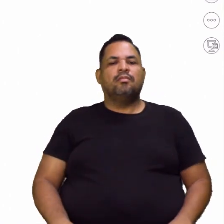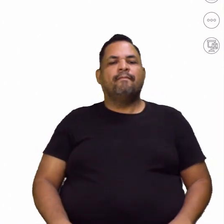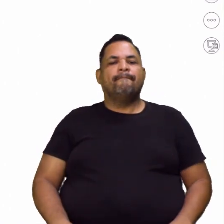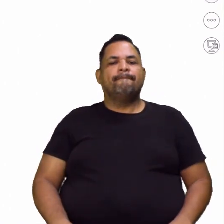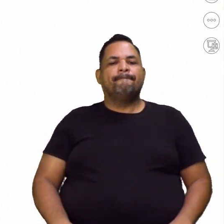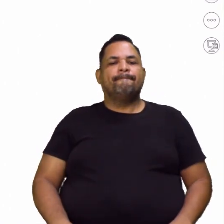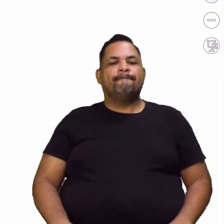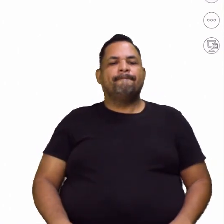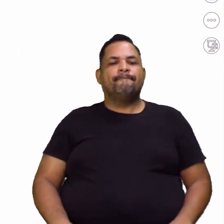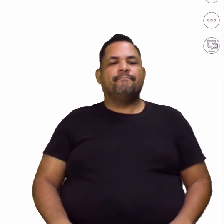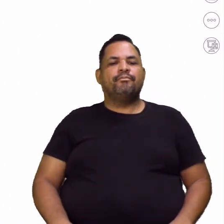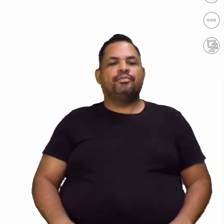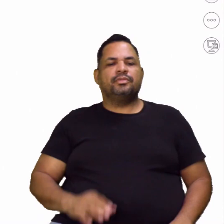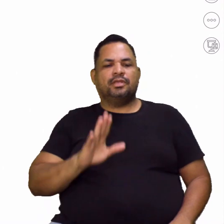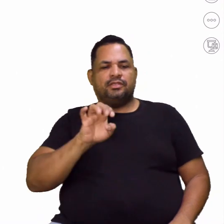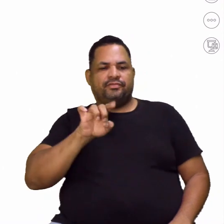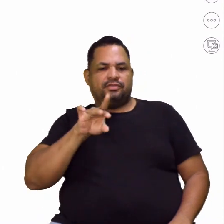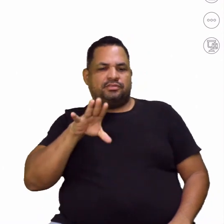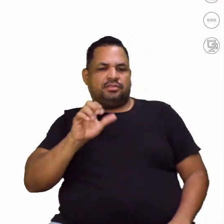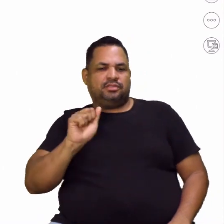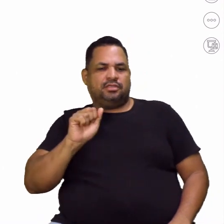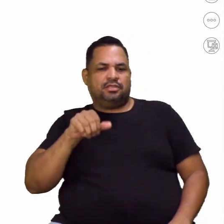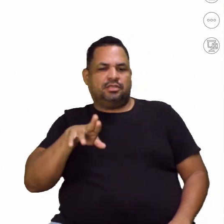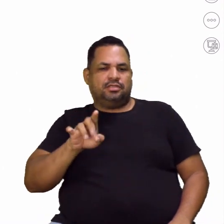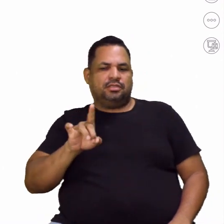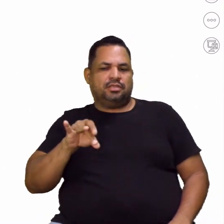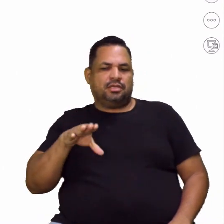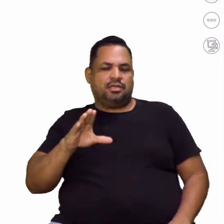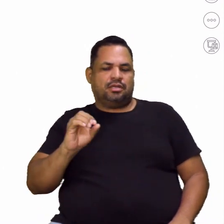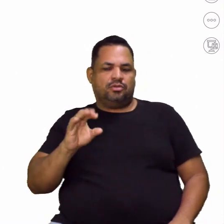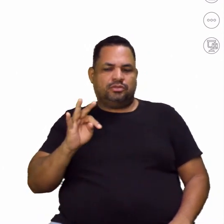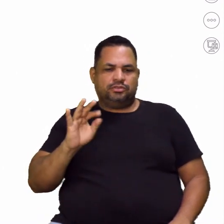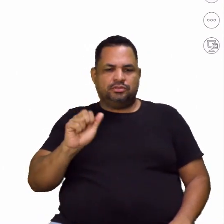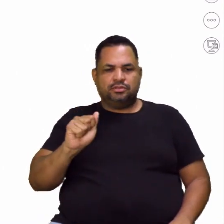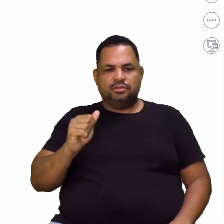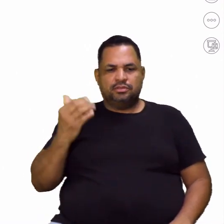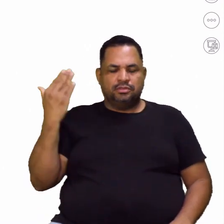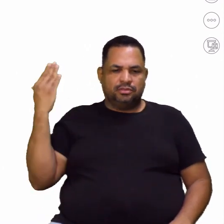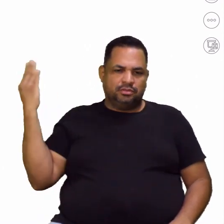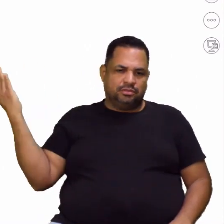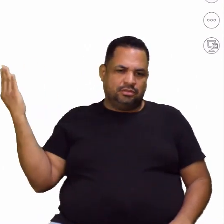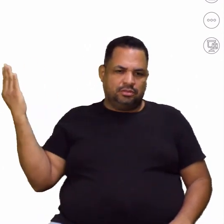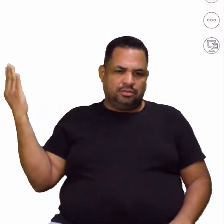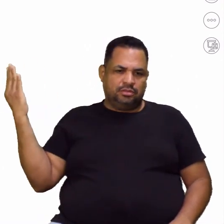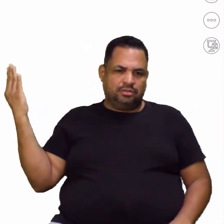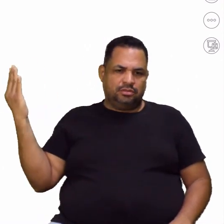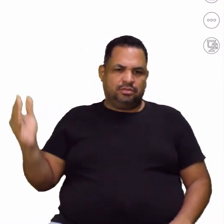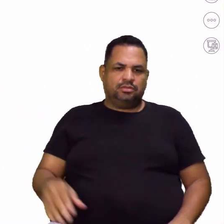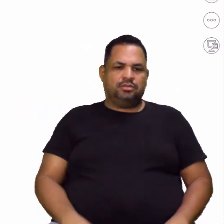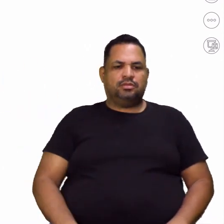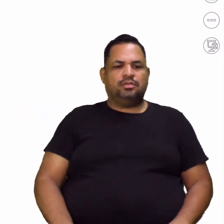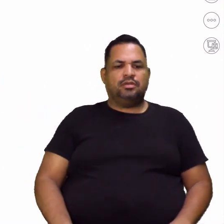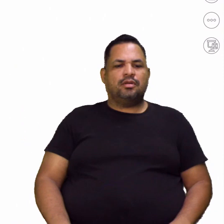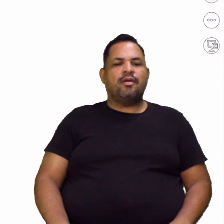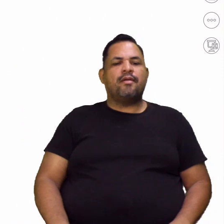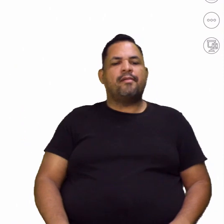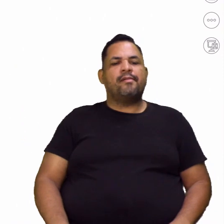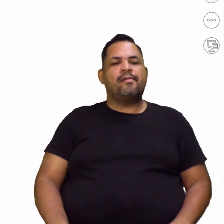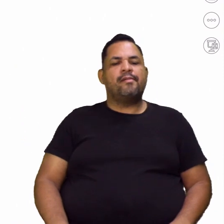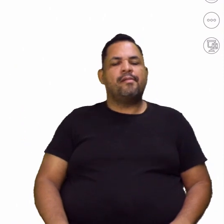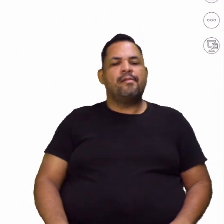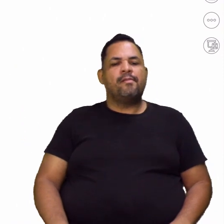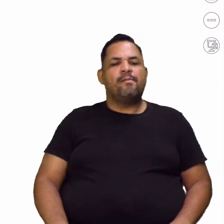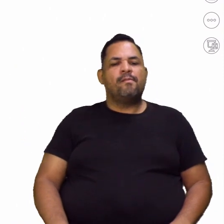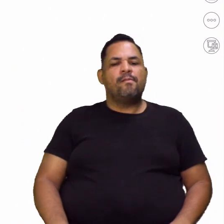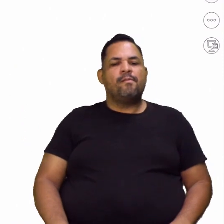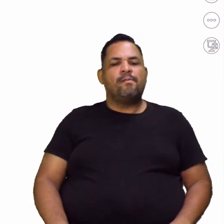temos aqui, adversário e antagonista. Translúcido, eu posso também